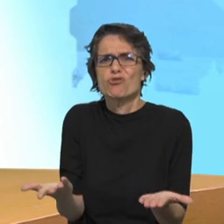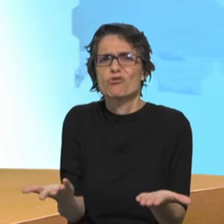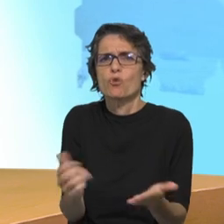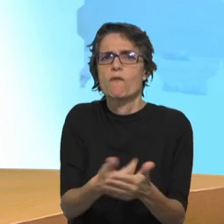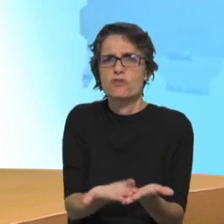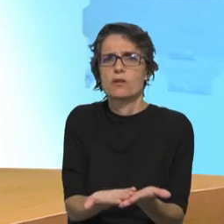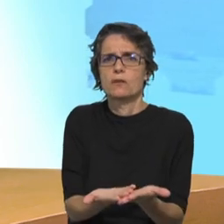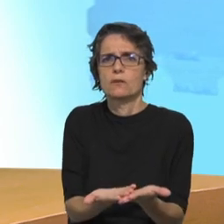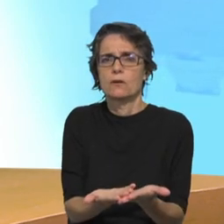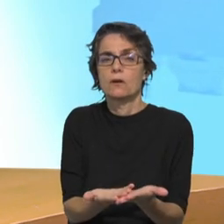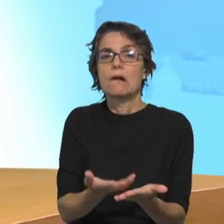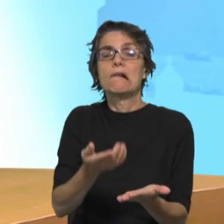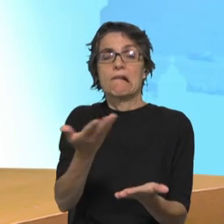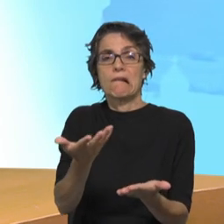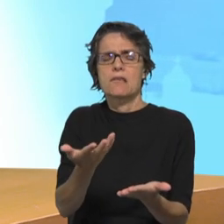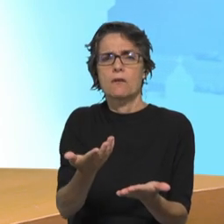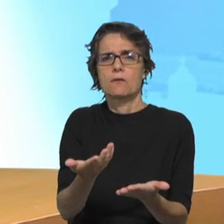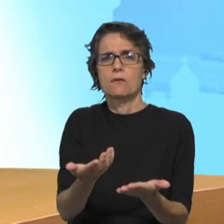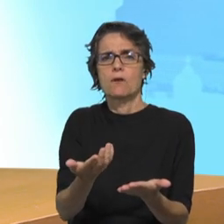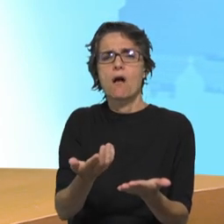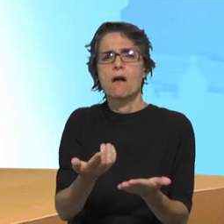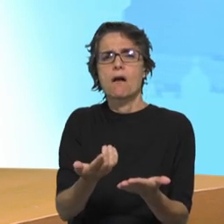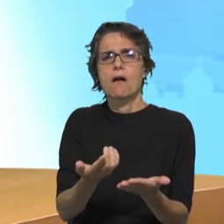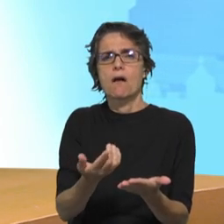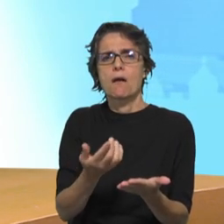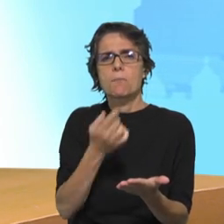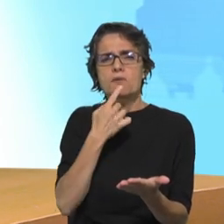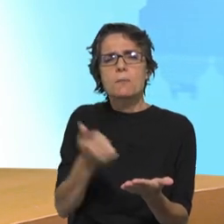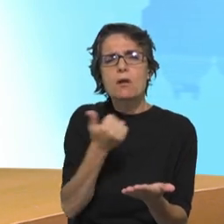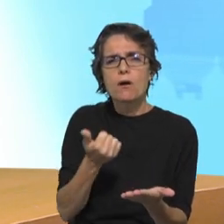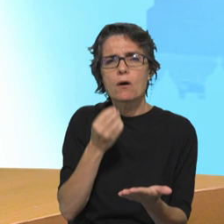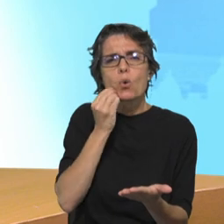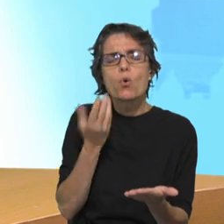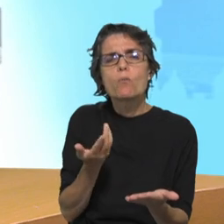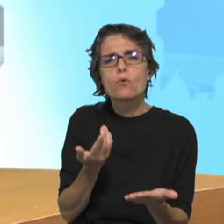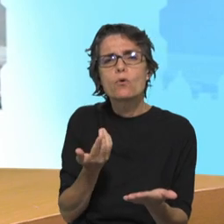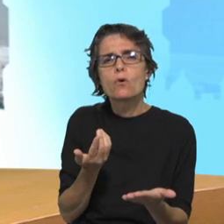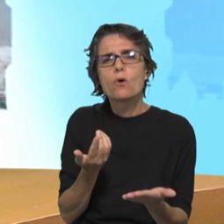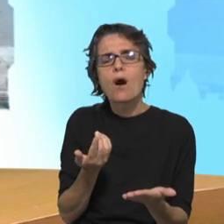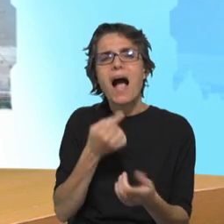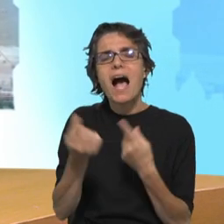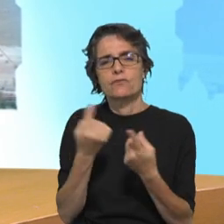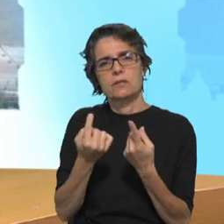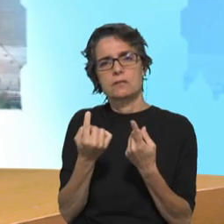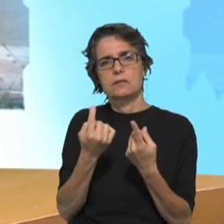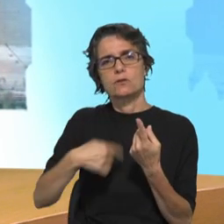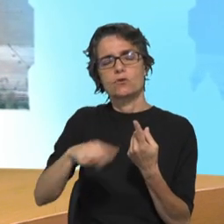Evangelho? Em que consiste uma certa antropologia cristã?